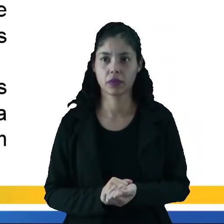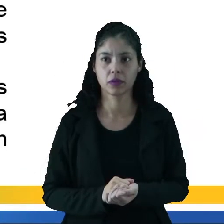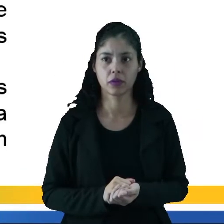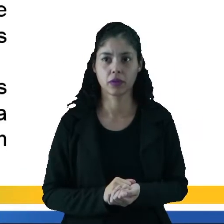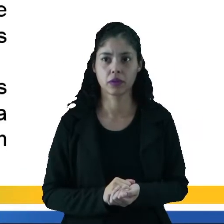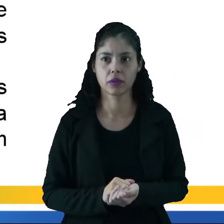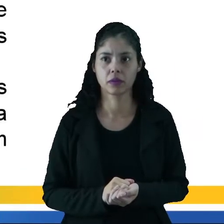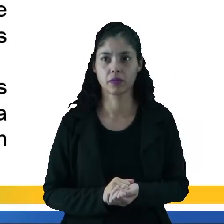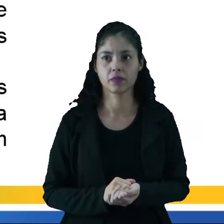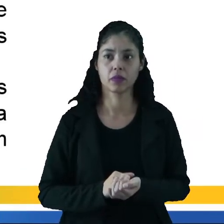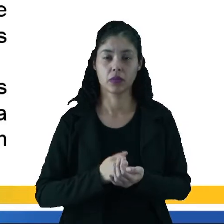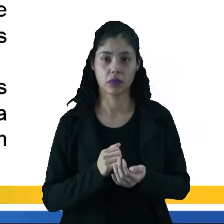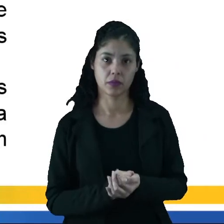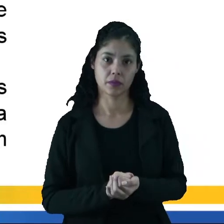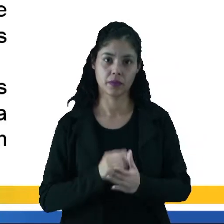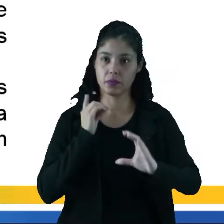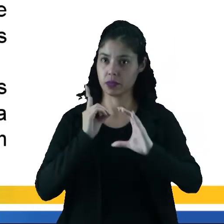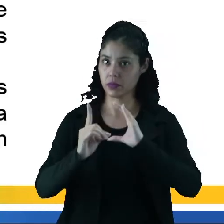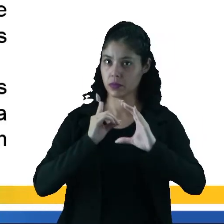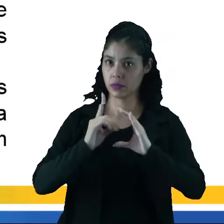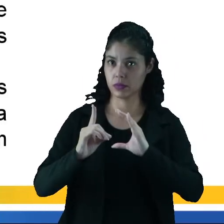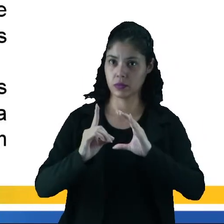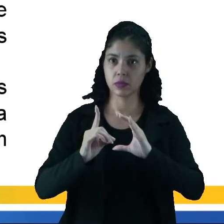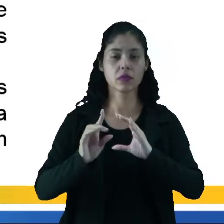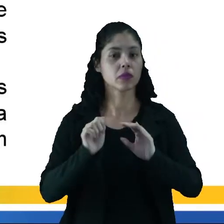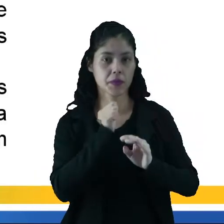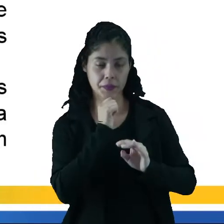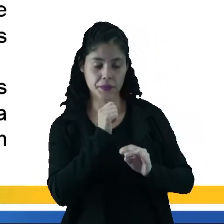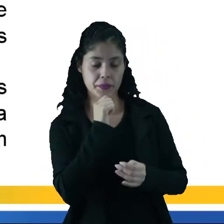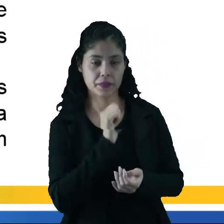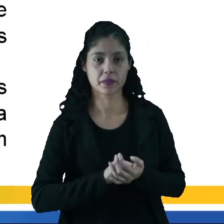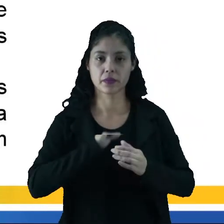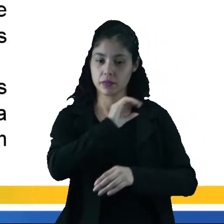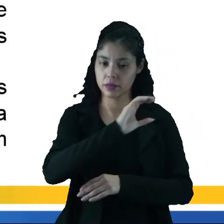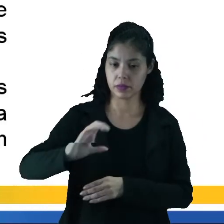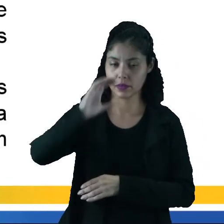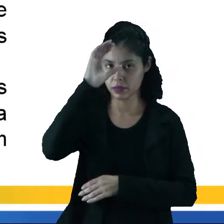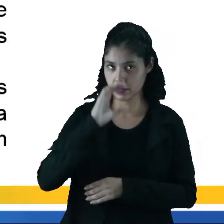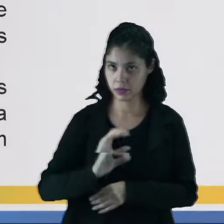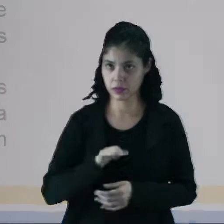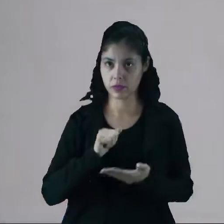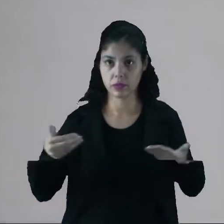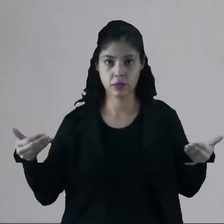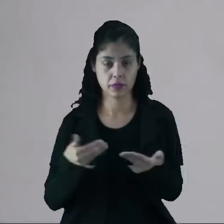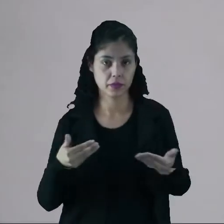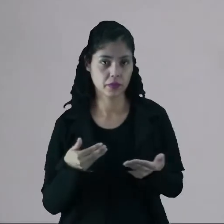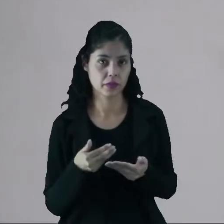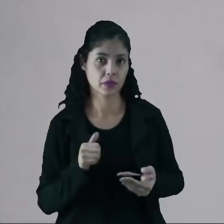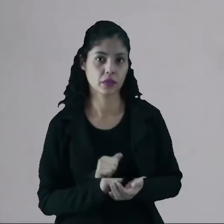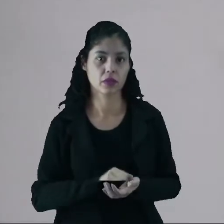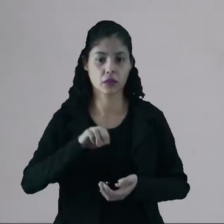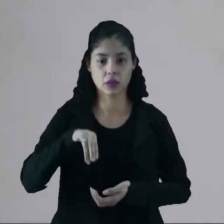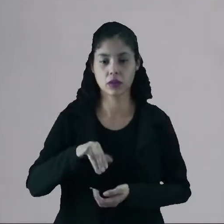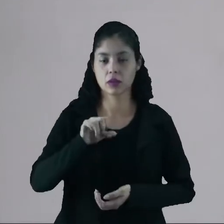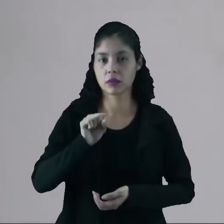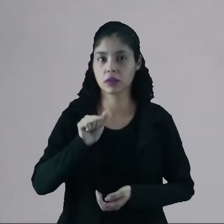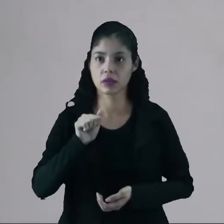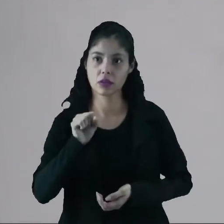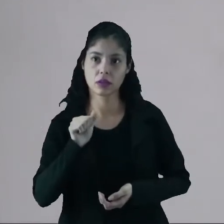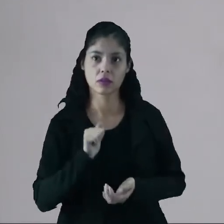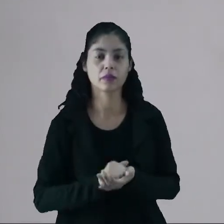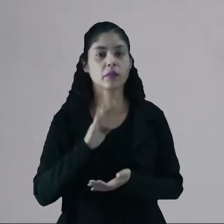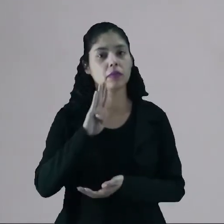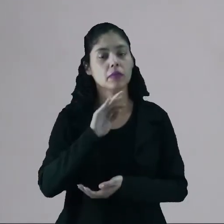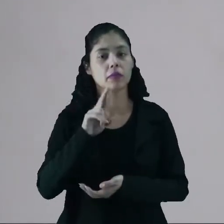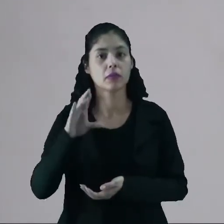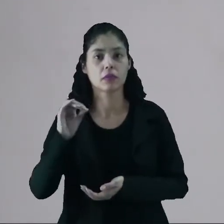né, dando uma importância maior à propagação da doutrina católica. Agora, gente, os mecenas no